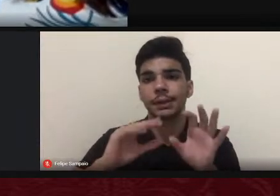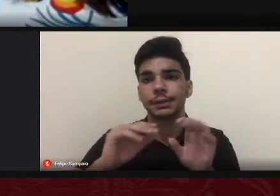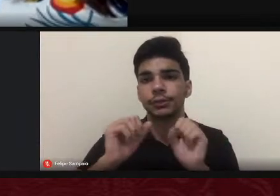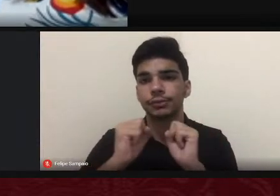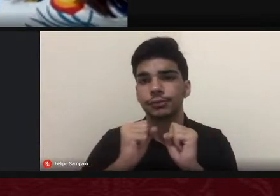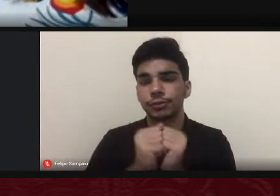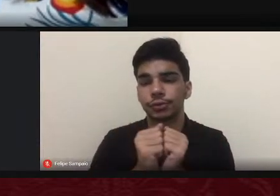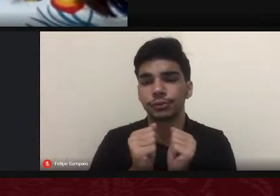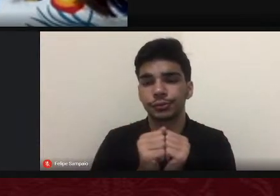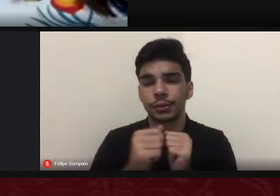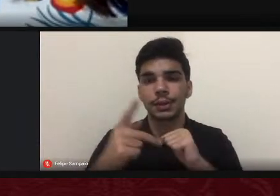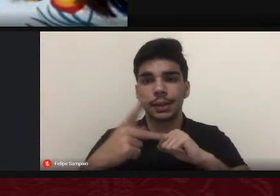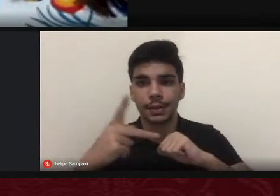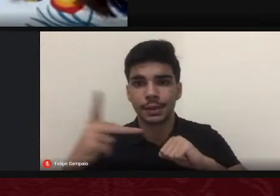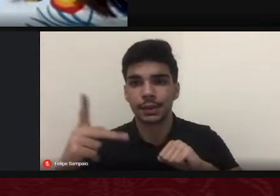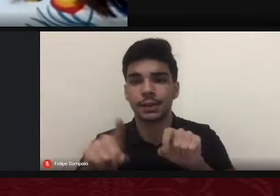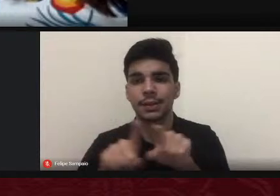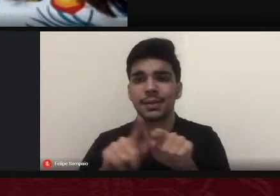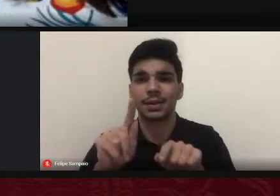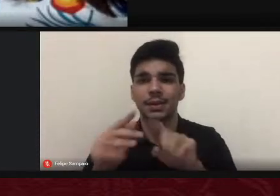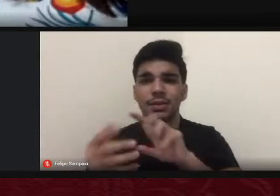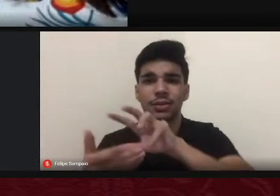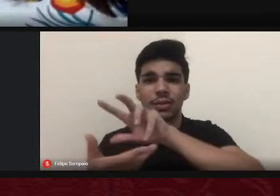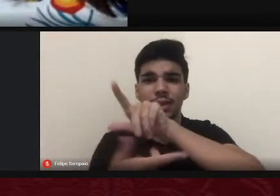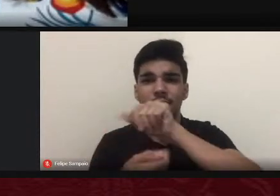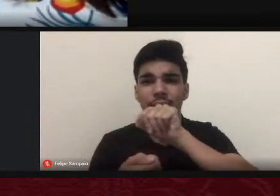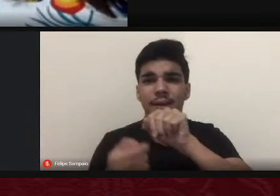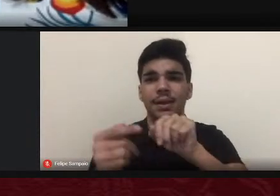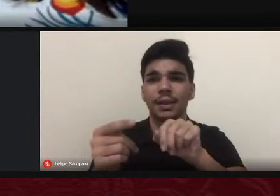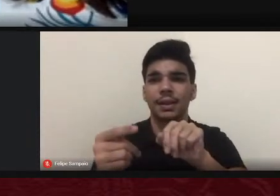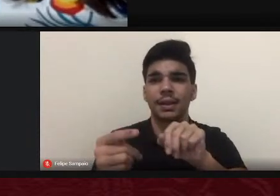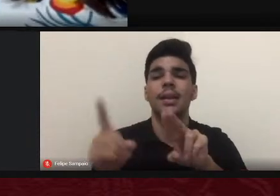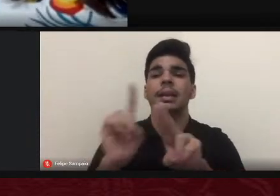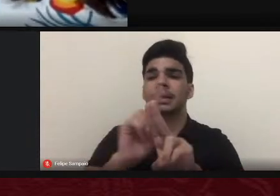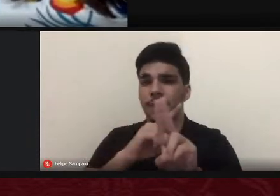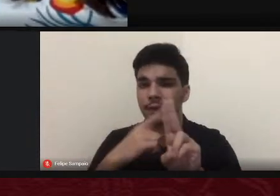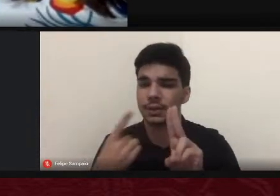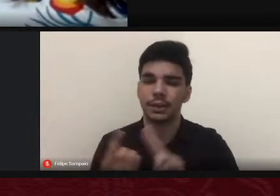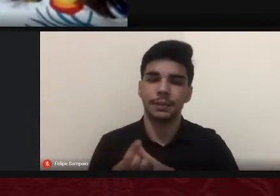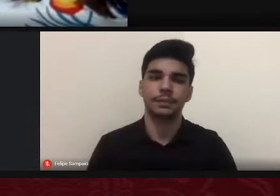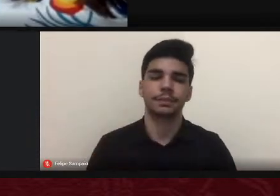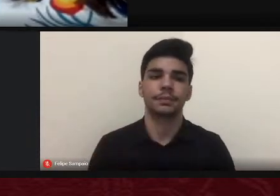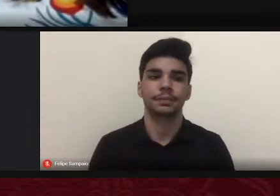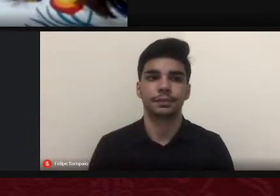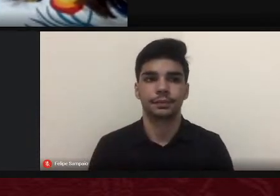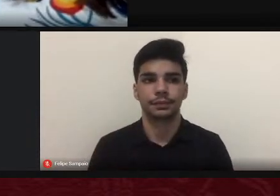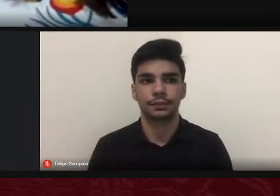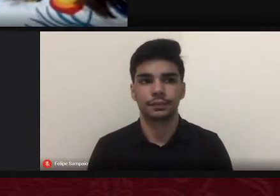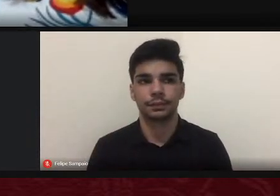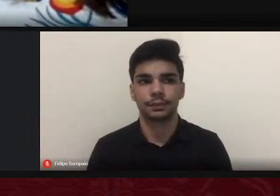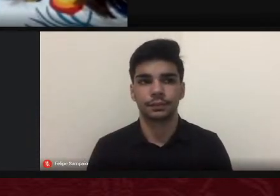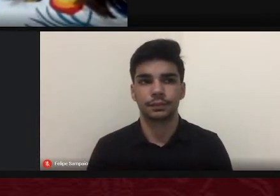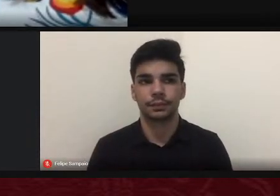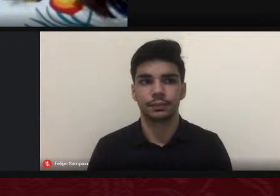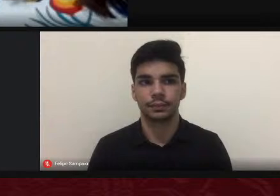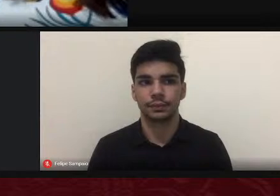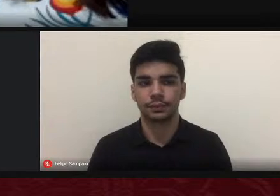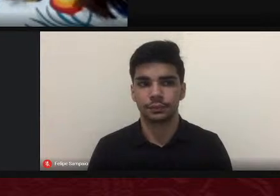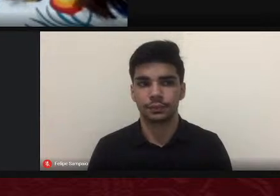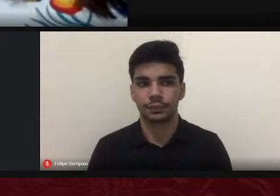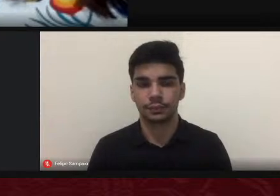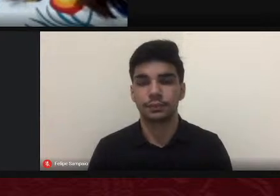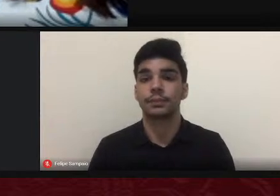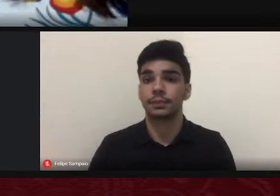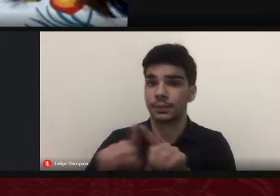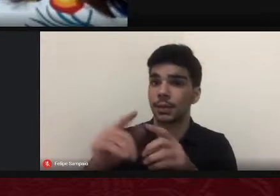-graduação em geografia da Universidade Federal da Grande Dourados da Universidade Federal de Mato